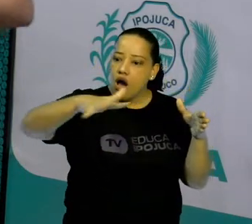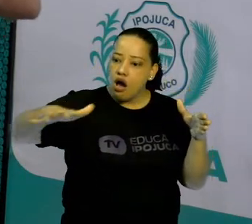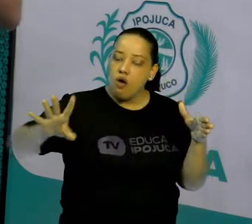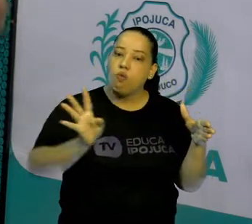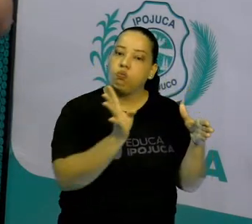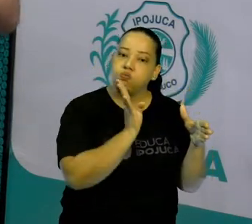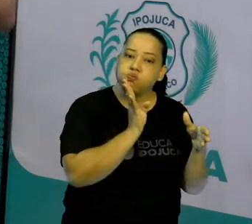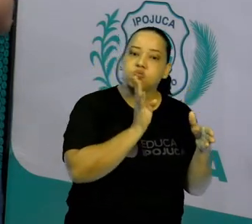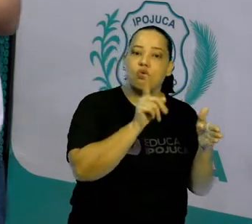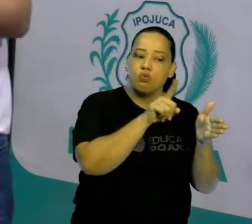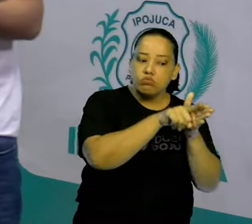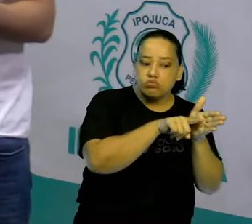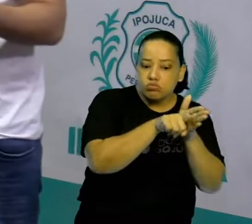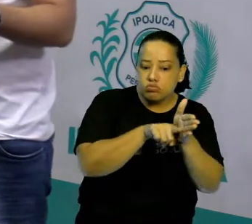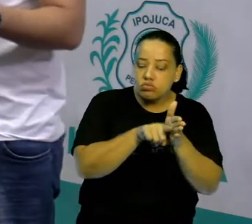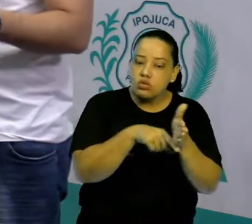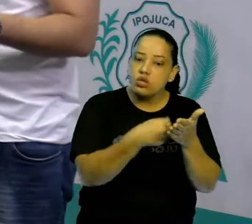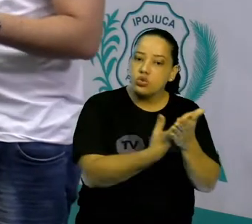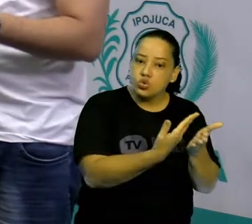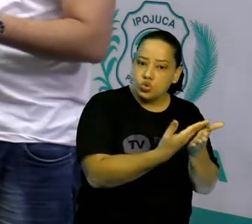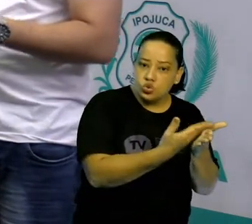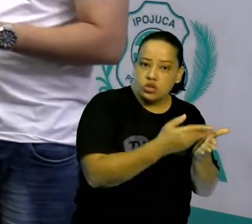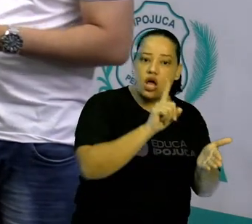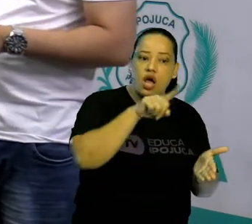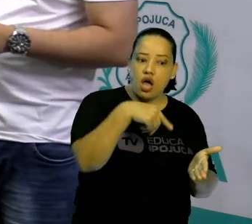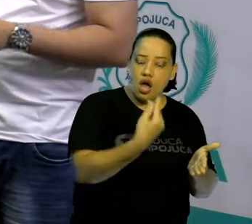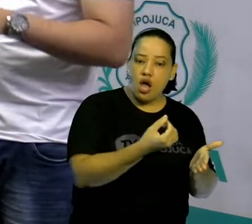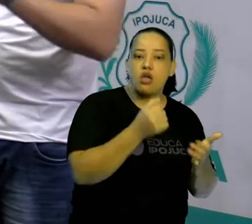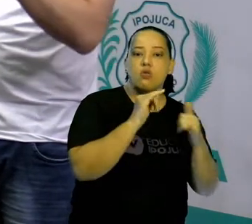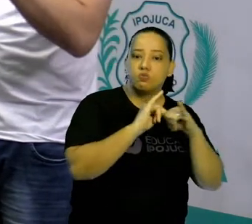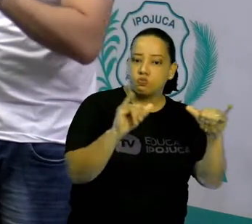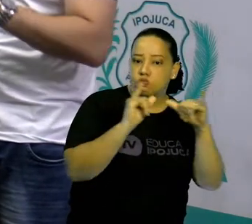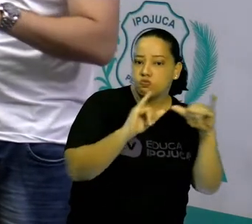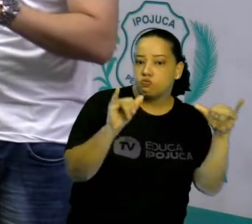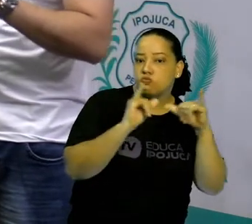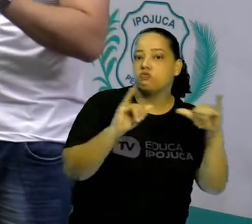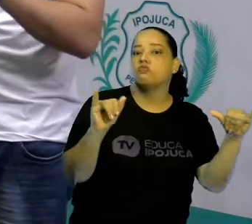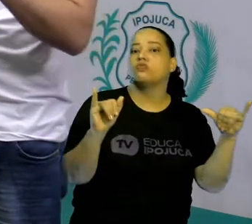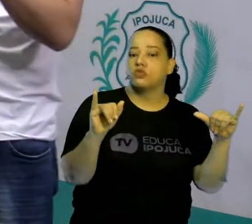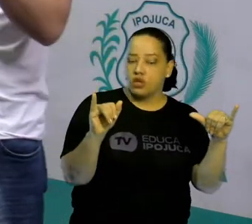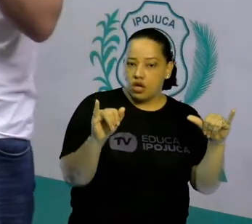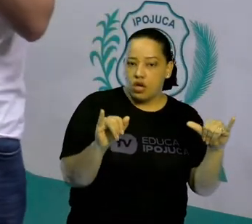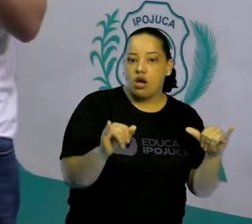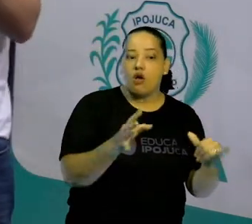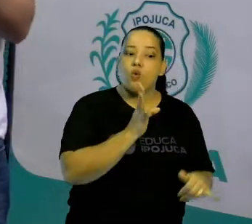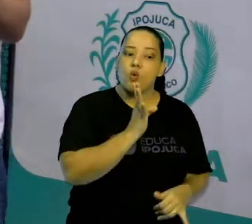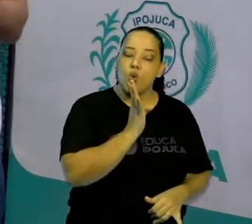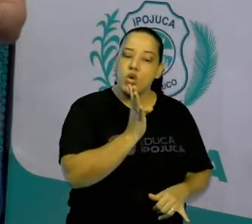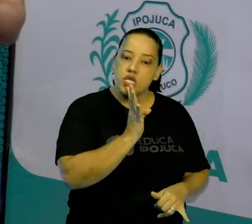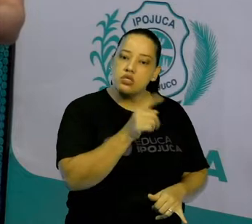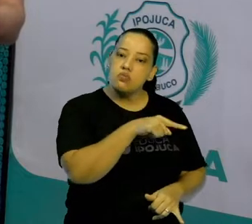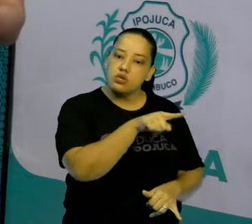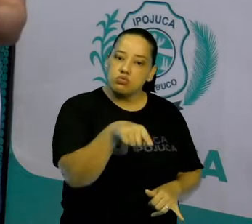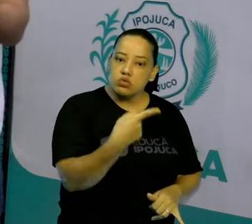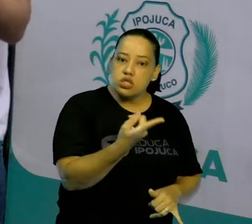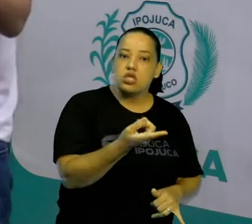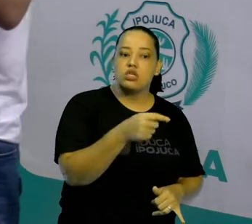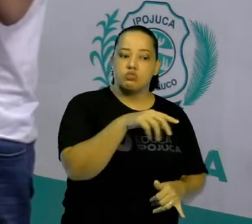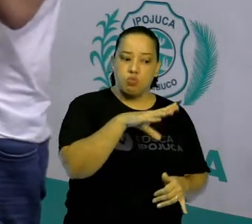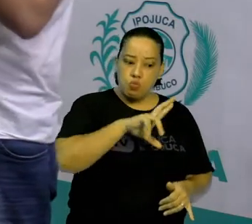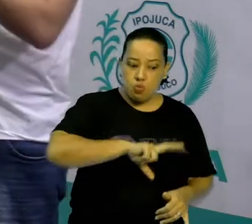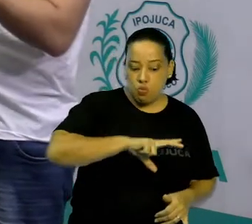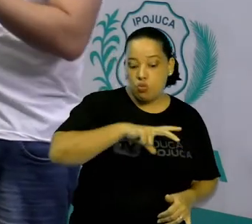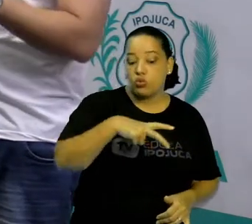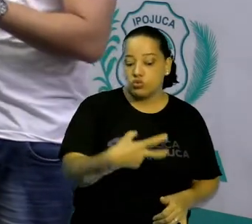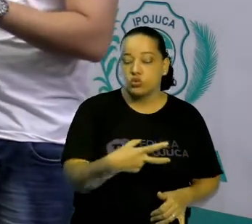reino conhecimentos de navegação. Então, por exemplo, ela vai fornecer conhecimentos técnicos para os navegadores portugueses,